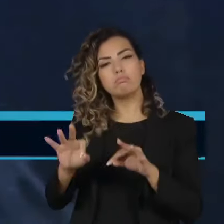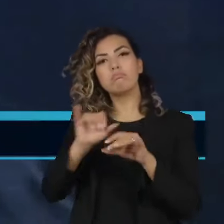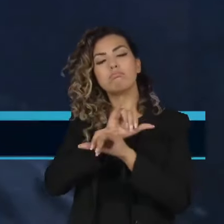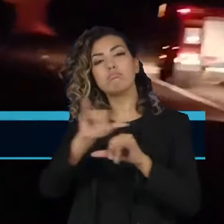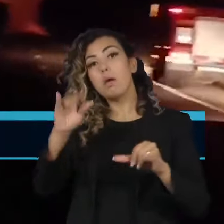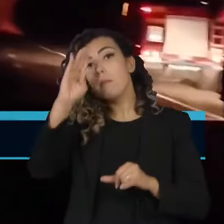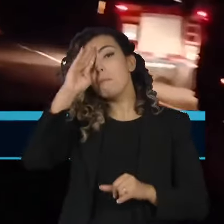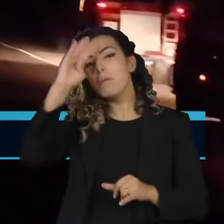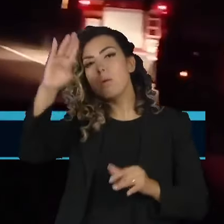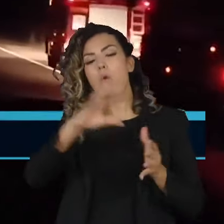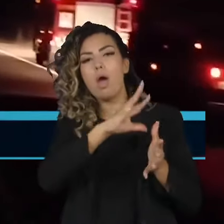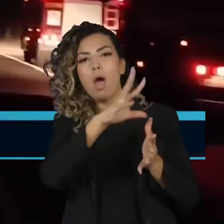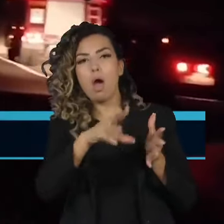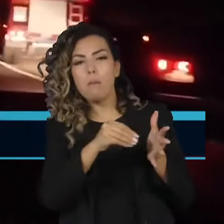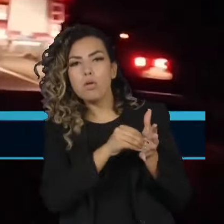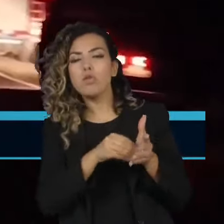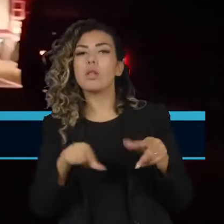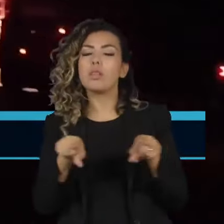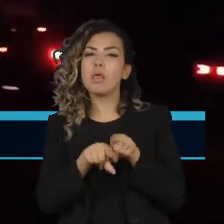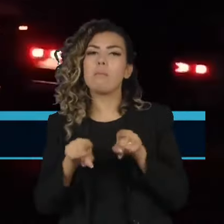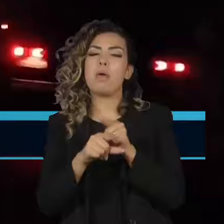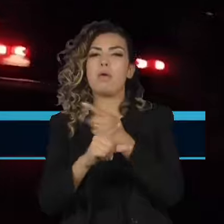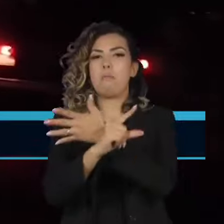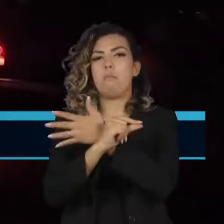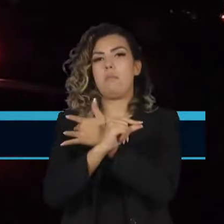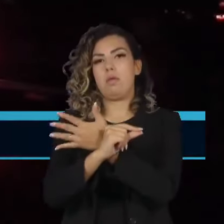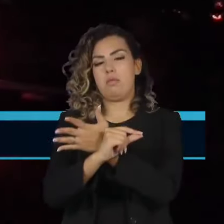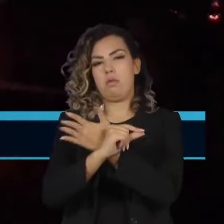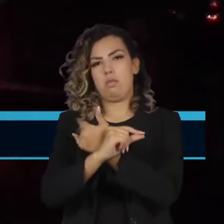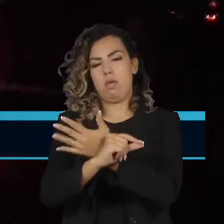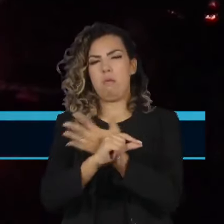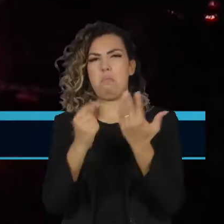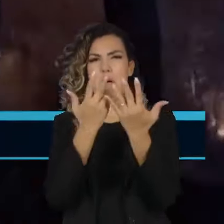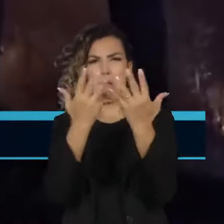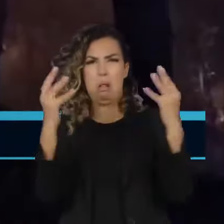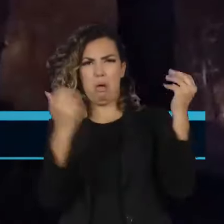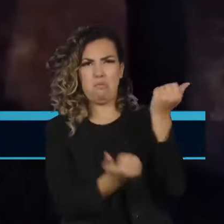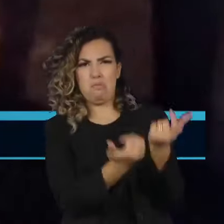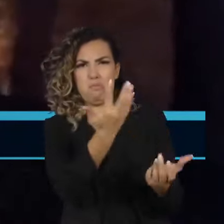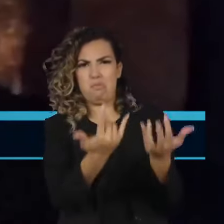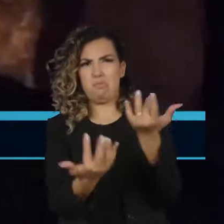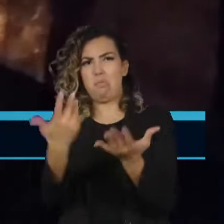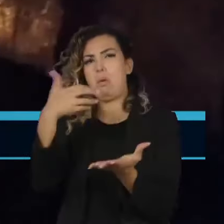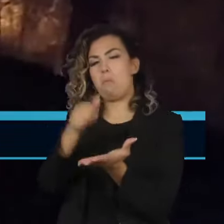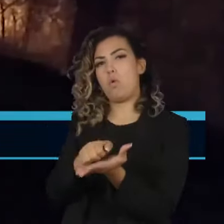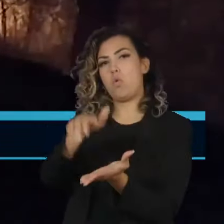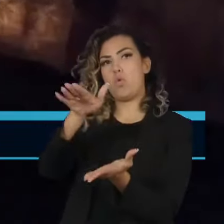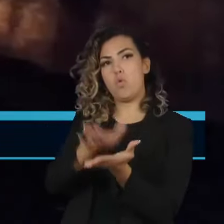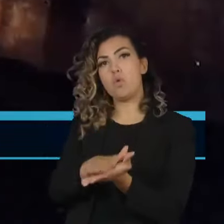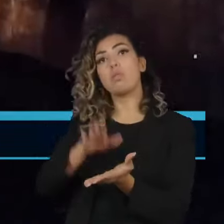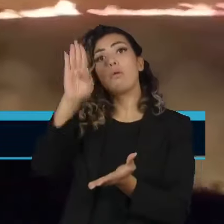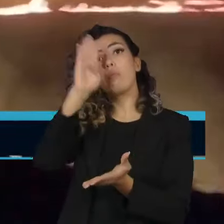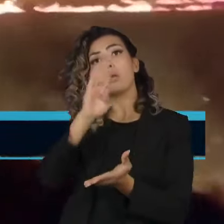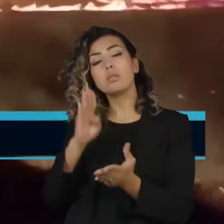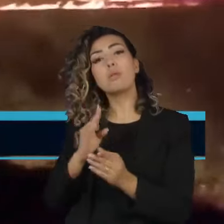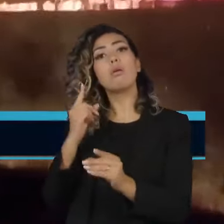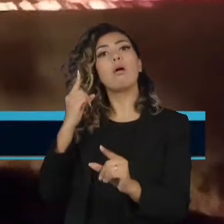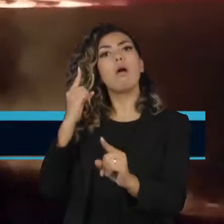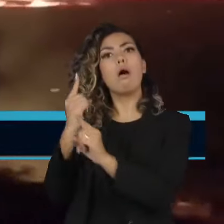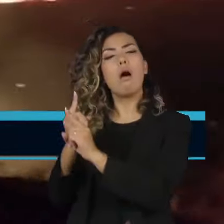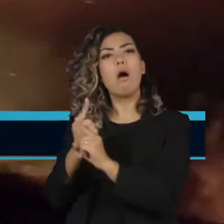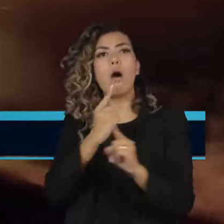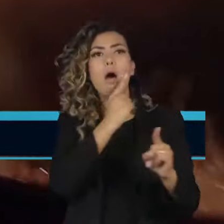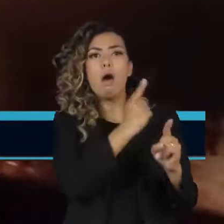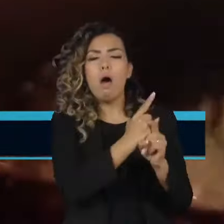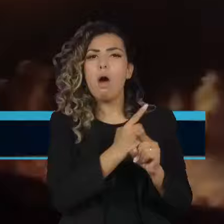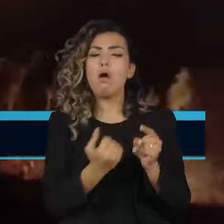no Pantanal. Nas últimas 48 horas, o Brasil registrou mais de 2 mil focos de incêndio. Segundo o